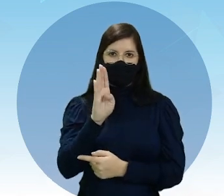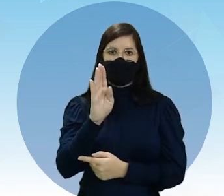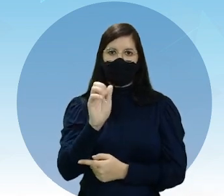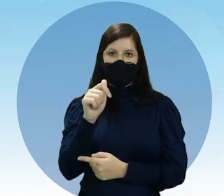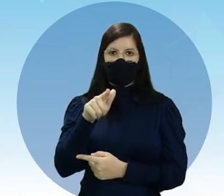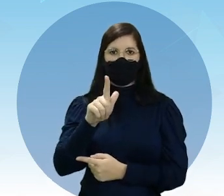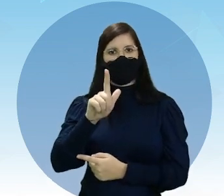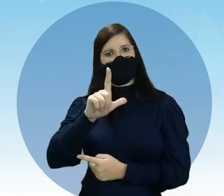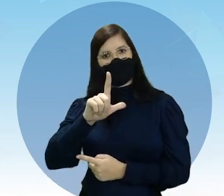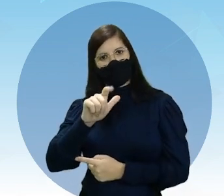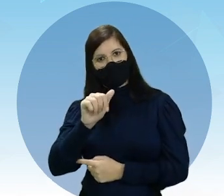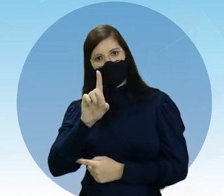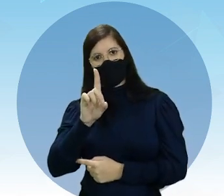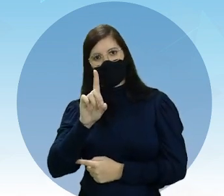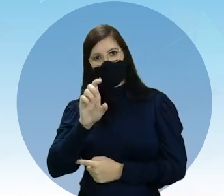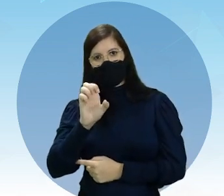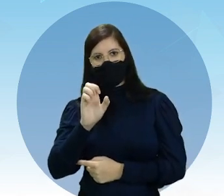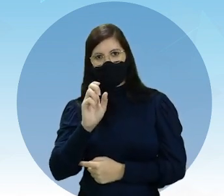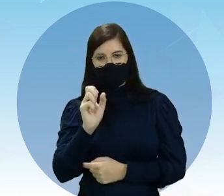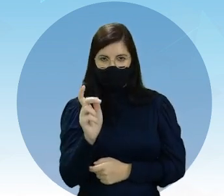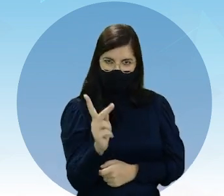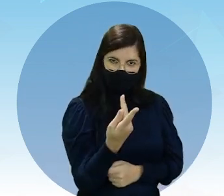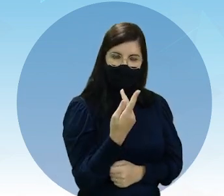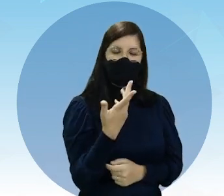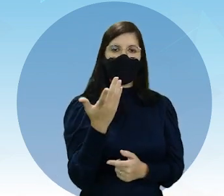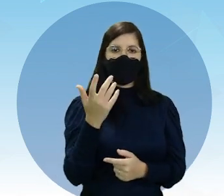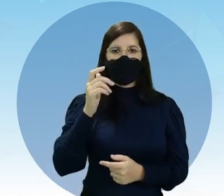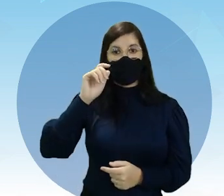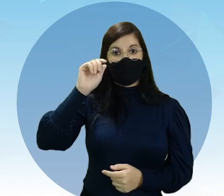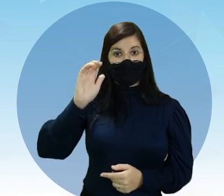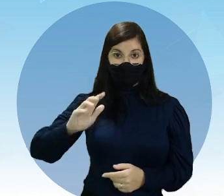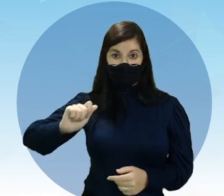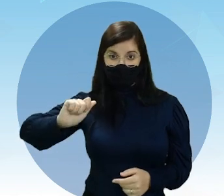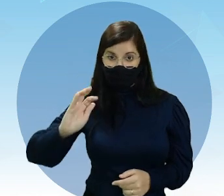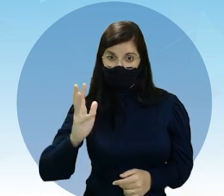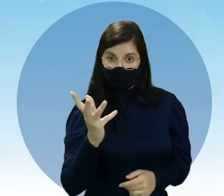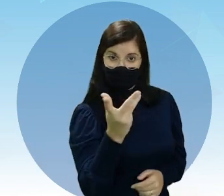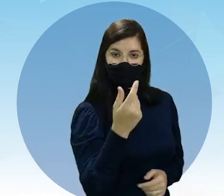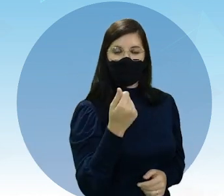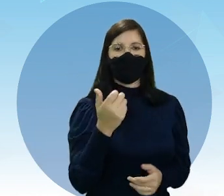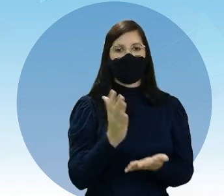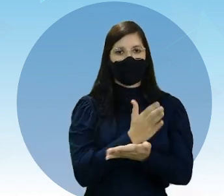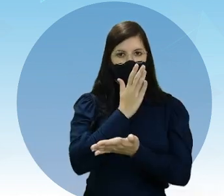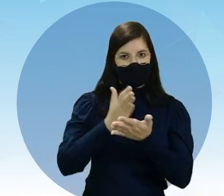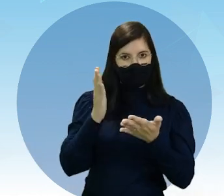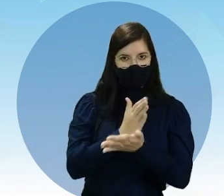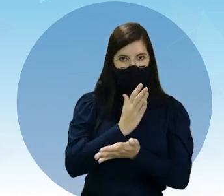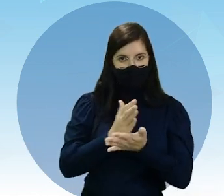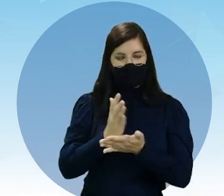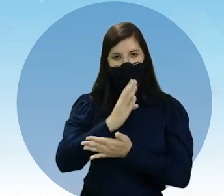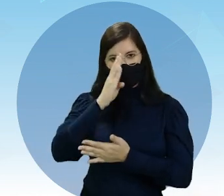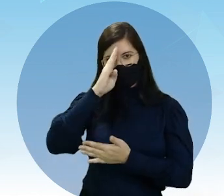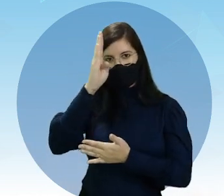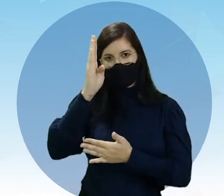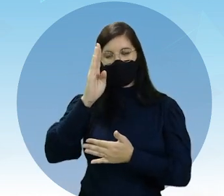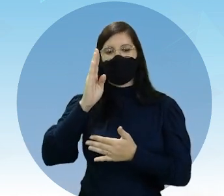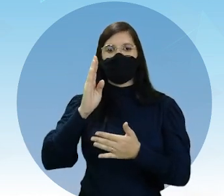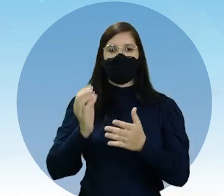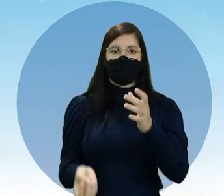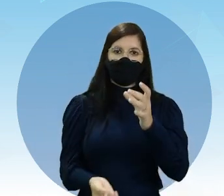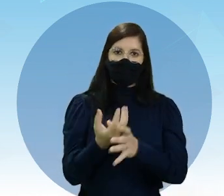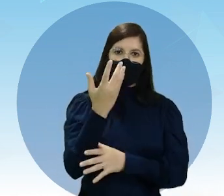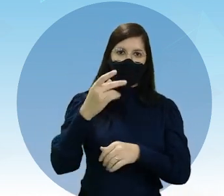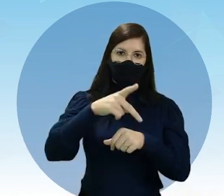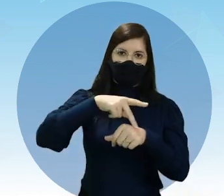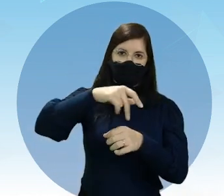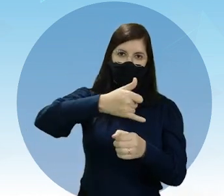Ou seja, deve-se recordar que na Ásia estão alguns dos principais produtores de